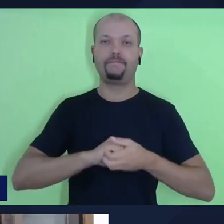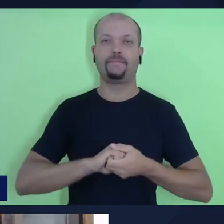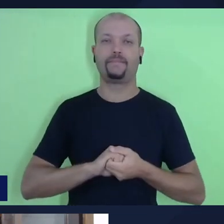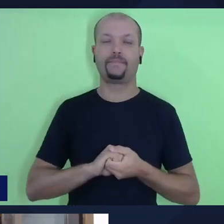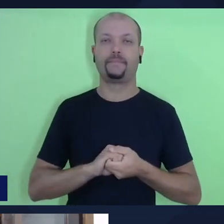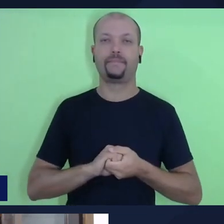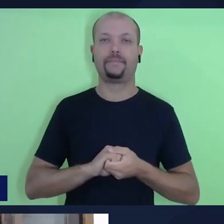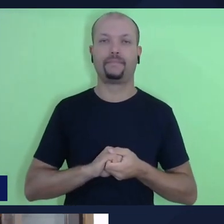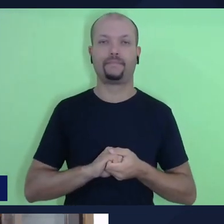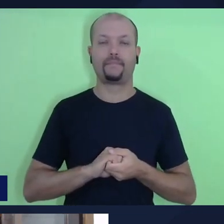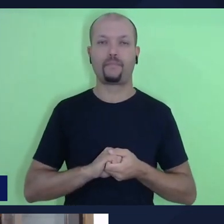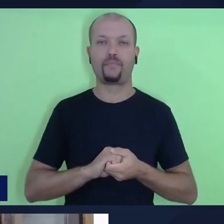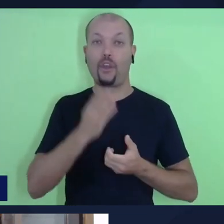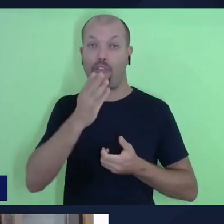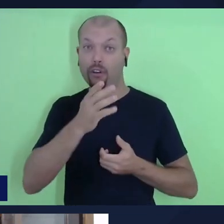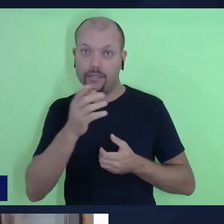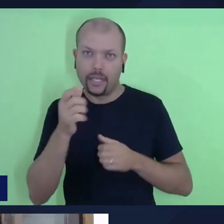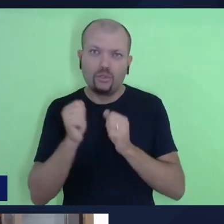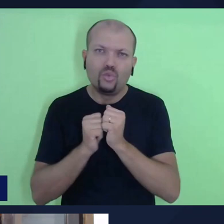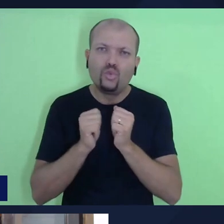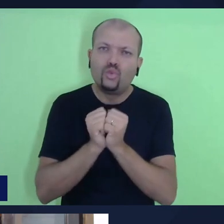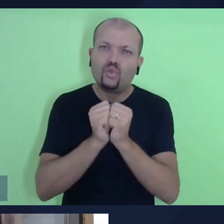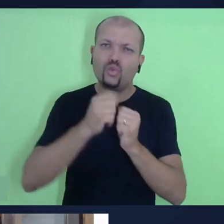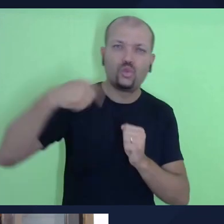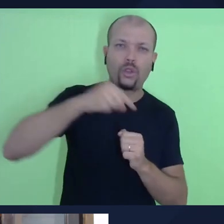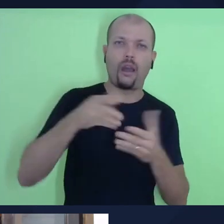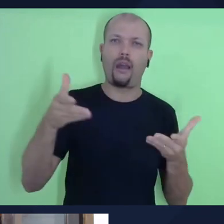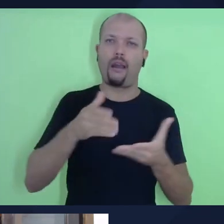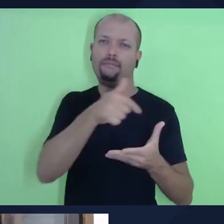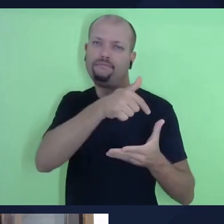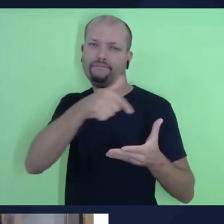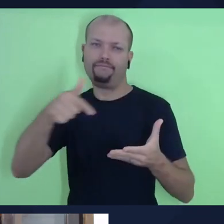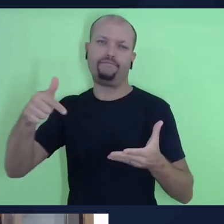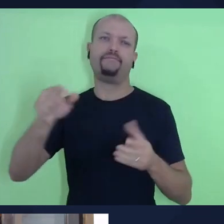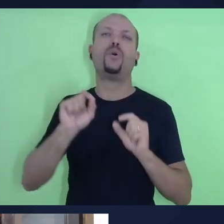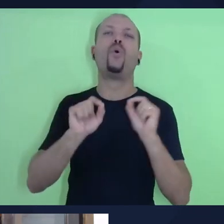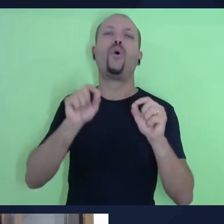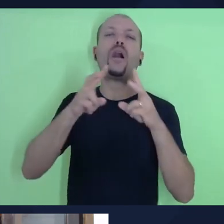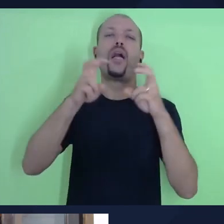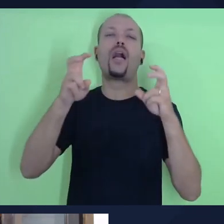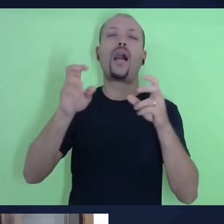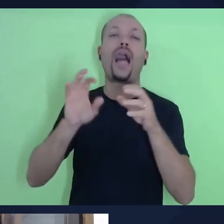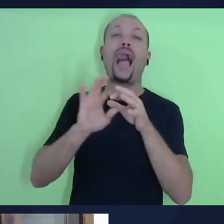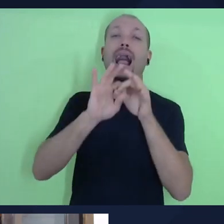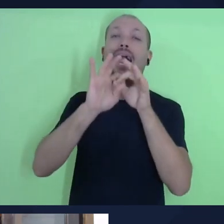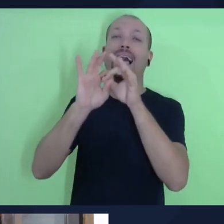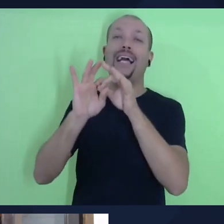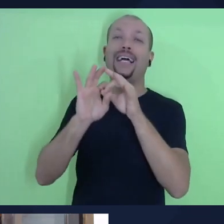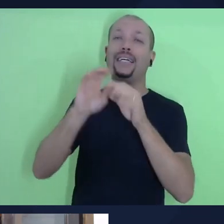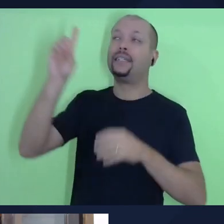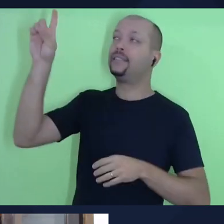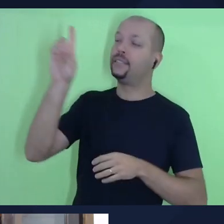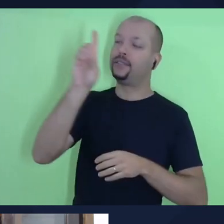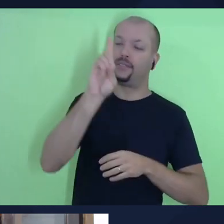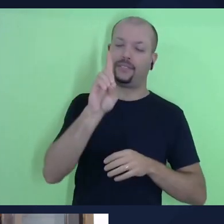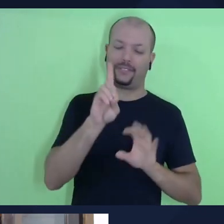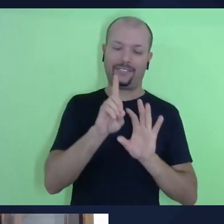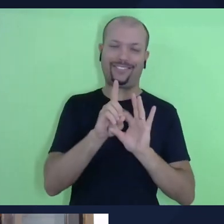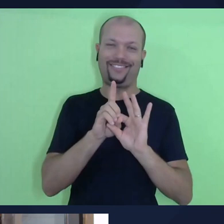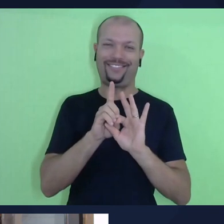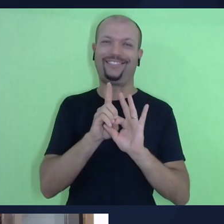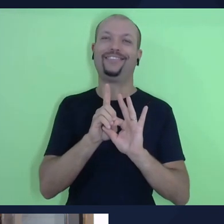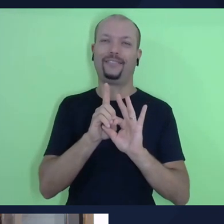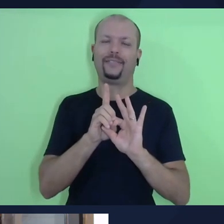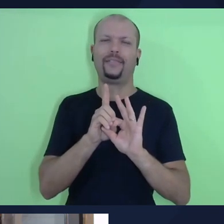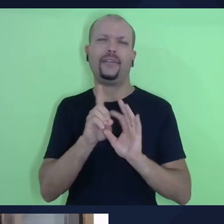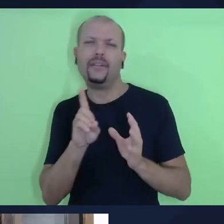Pra você que nos acompanha, como eu disse, esta semana, o tema é as alianças de Deus conosco. E quando nós observamos